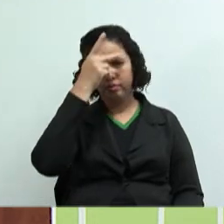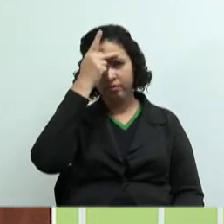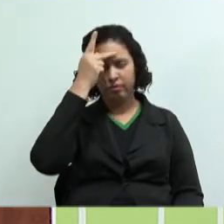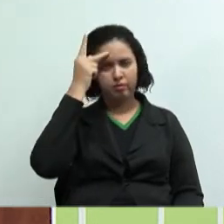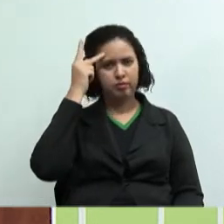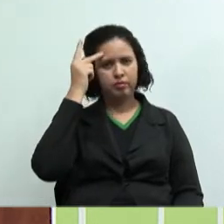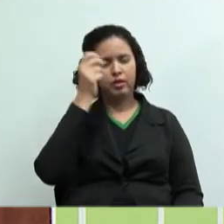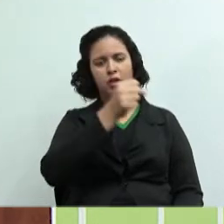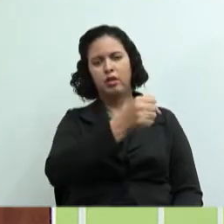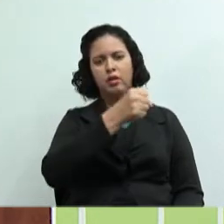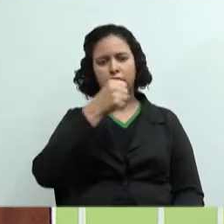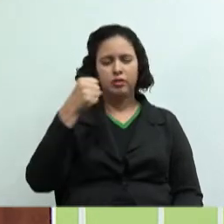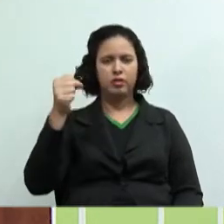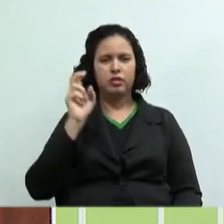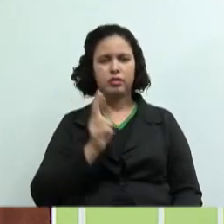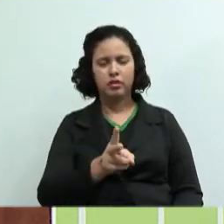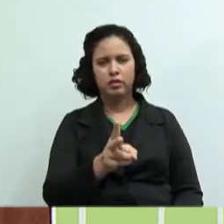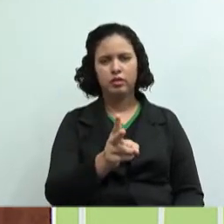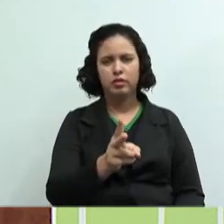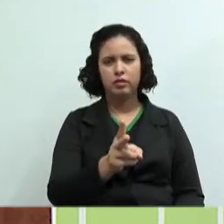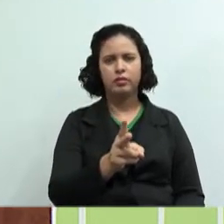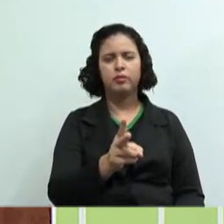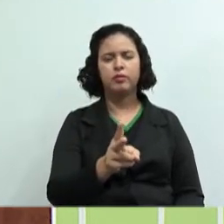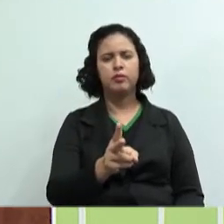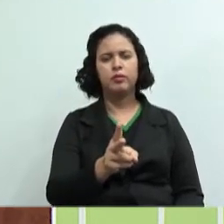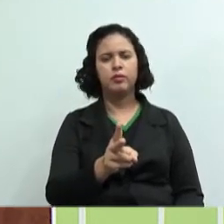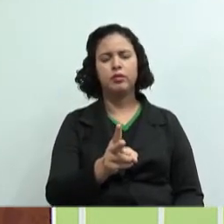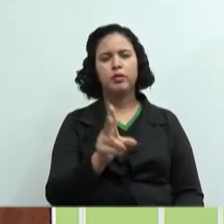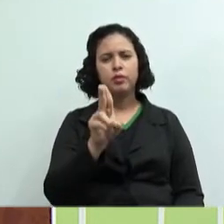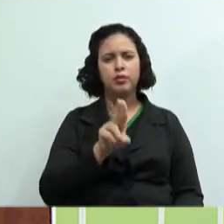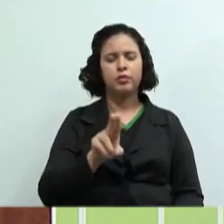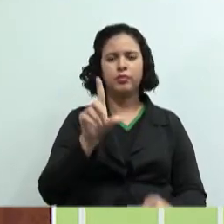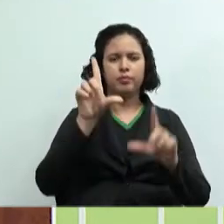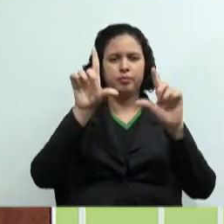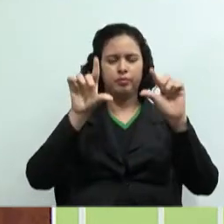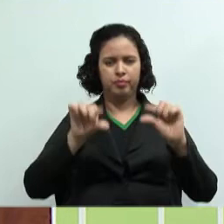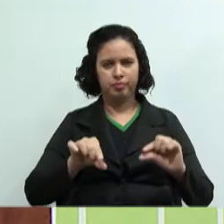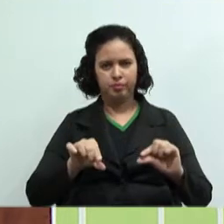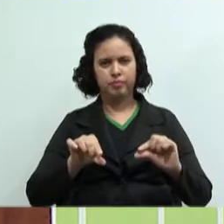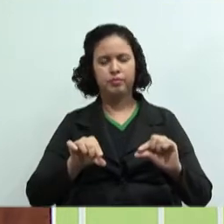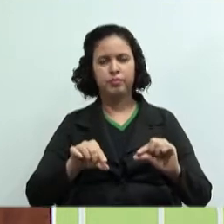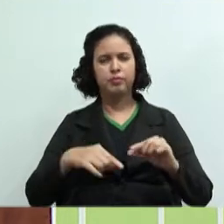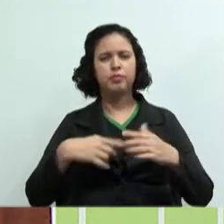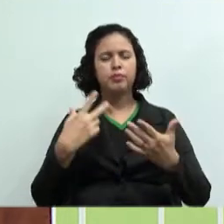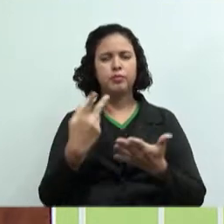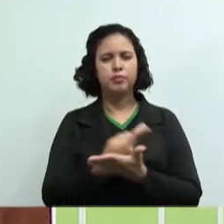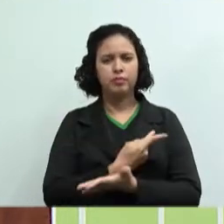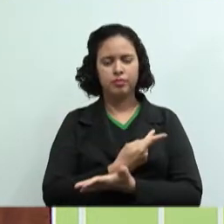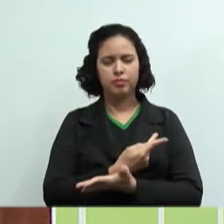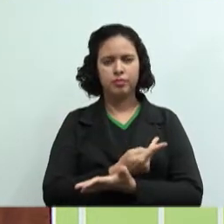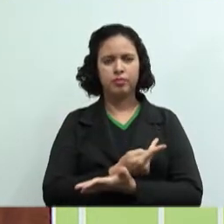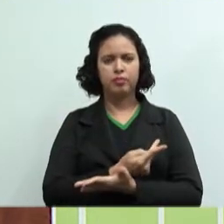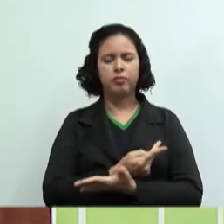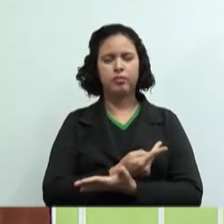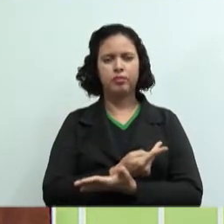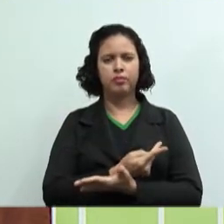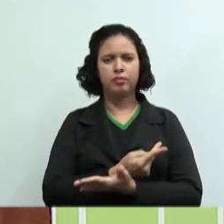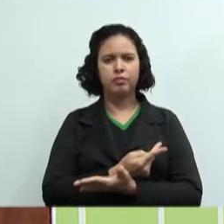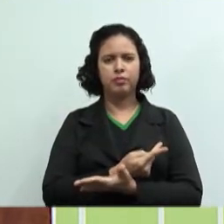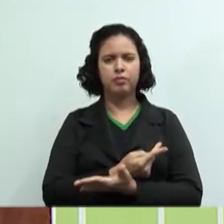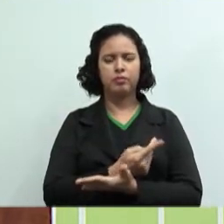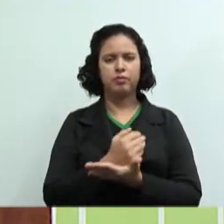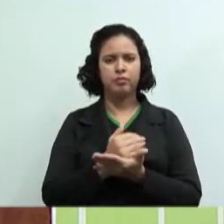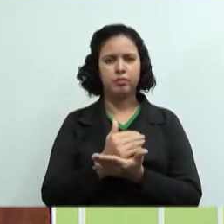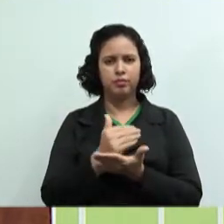abrindo elas várias vezes, o que acontece? O consumo é menor. Então, quando o que acontece? Quando